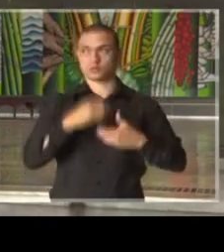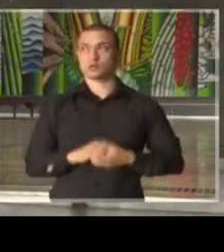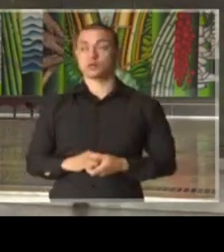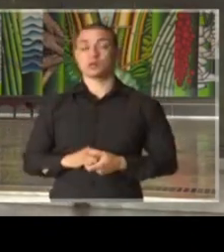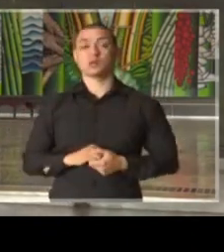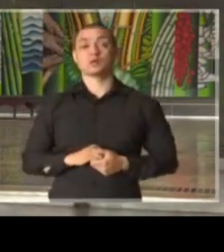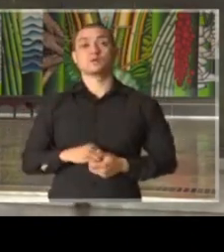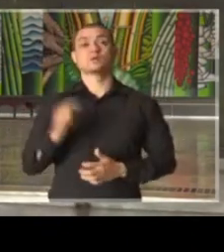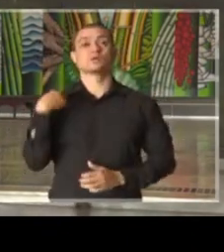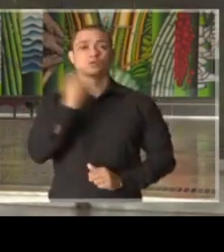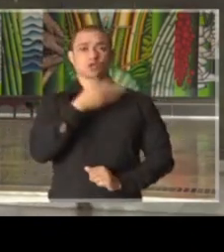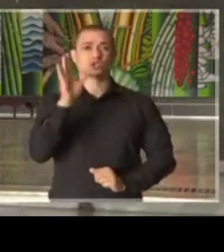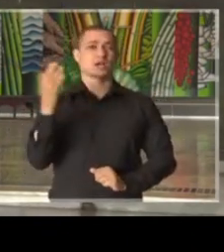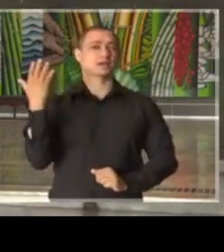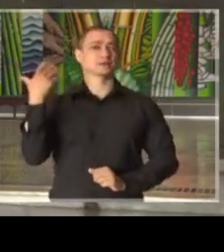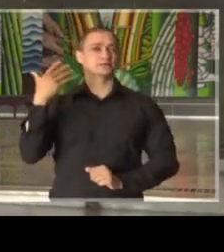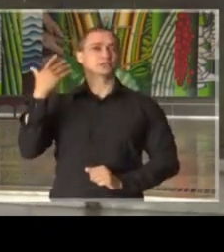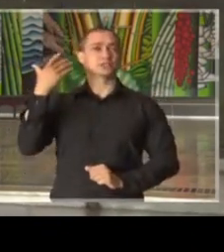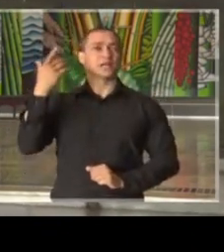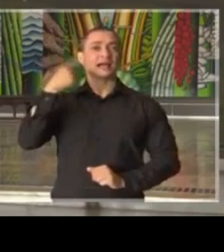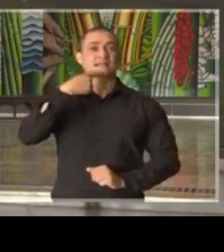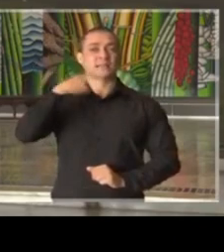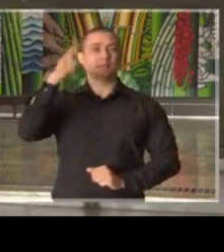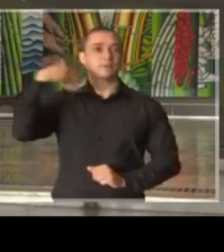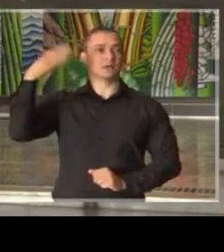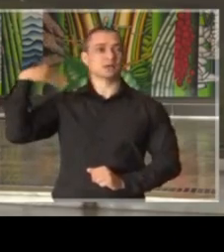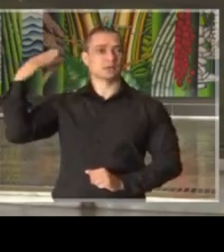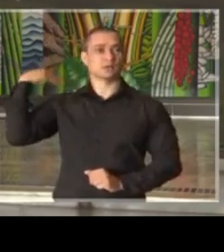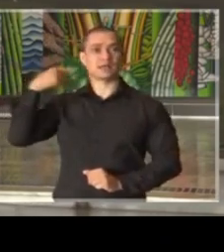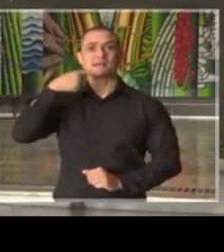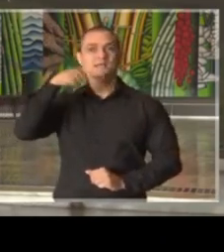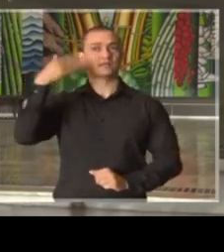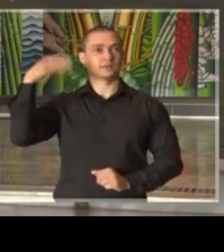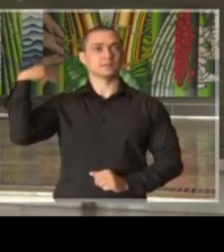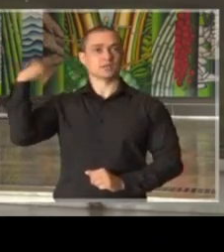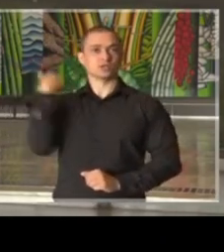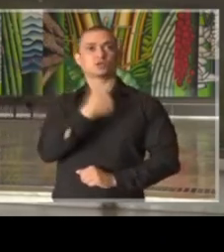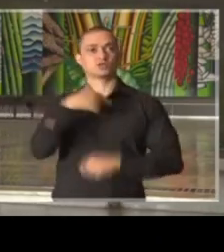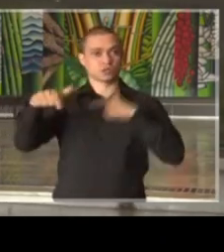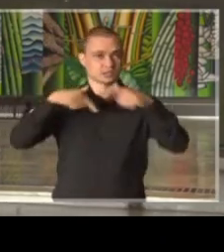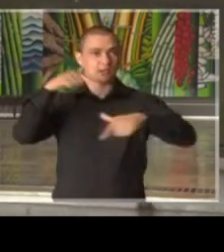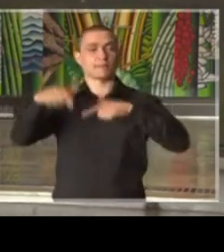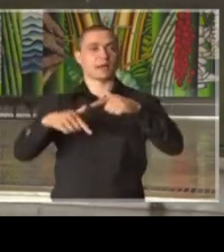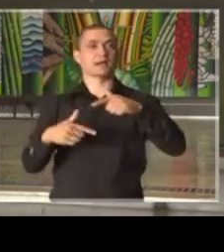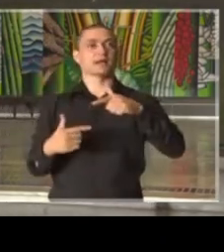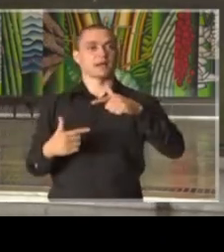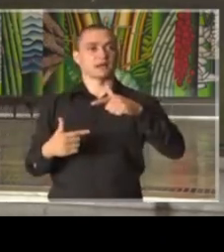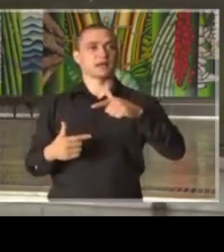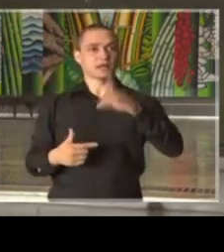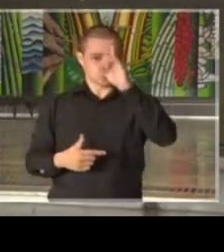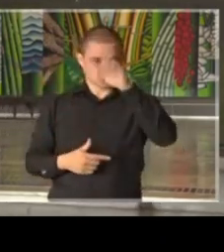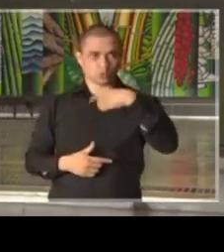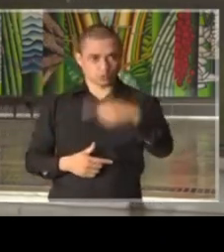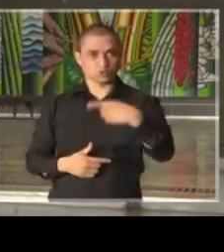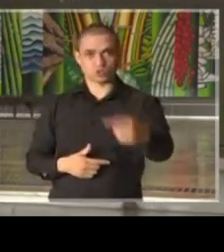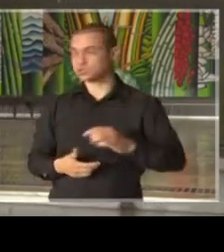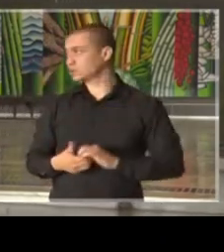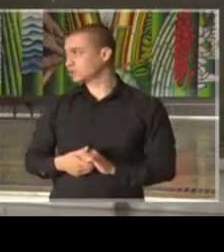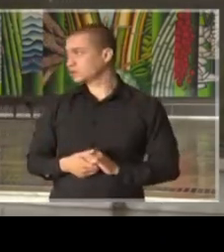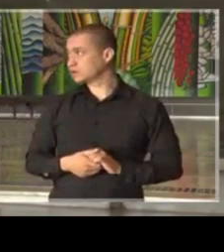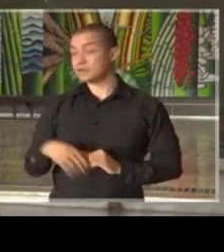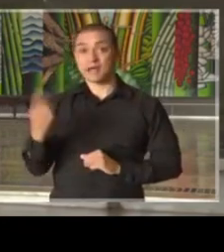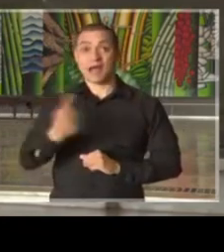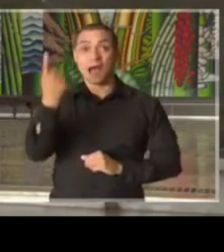A gente vem, ao longo das últimas semanas, trabalhando em três frentes. A primeira delas de